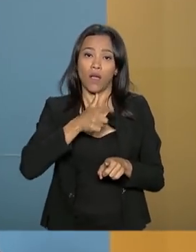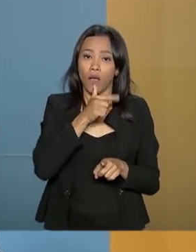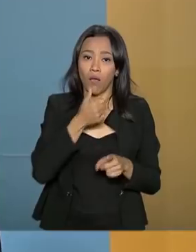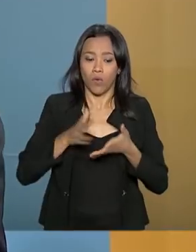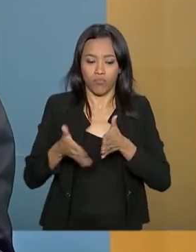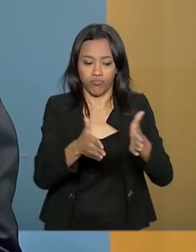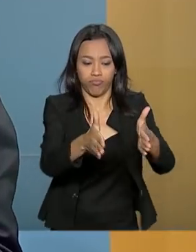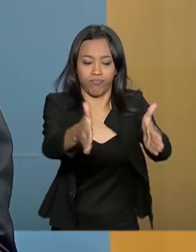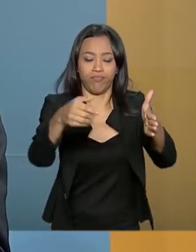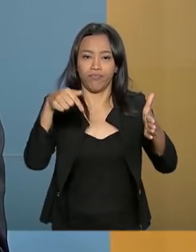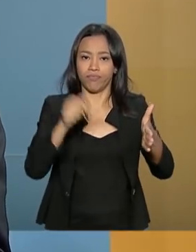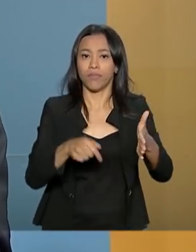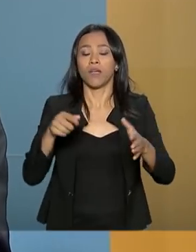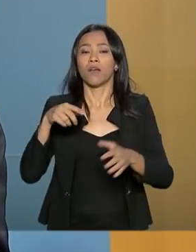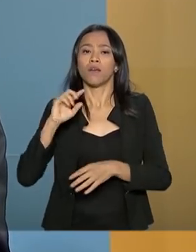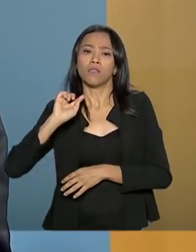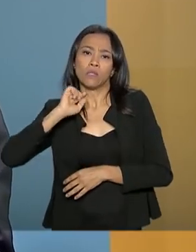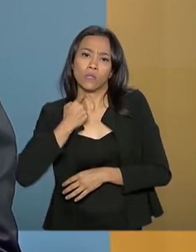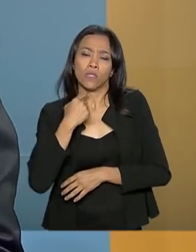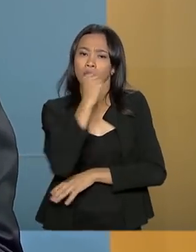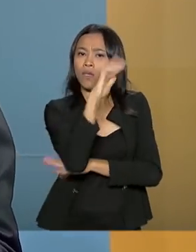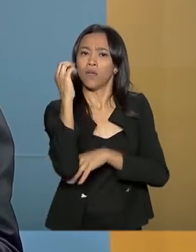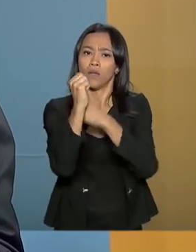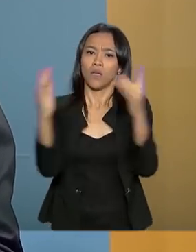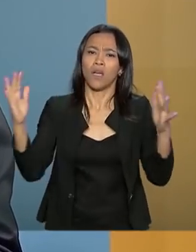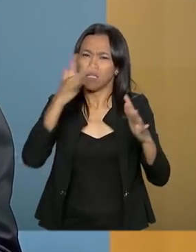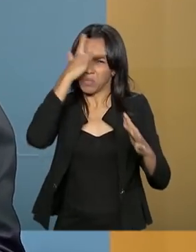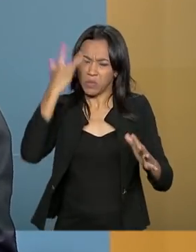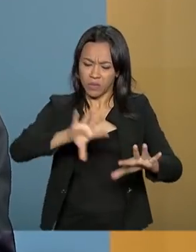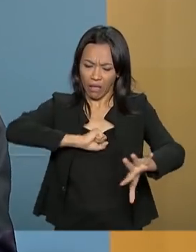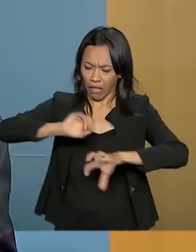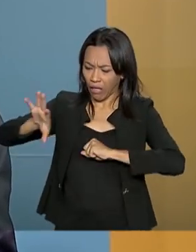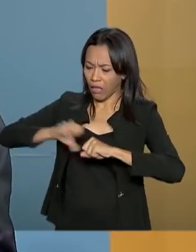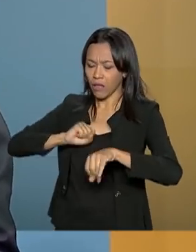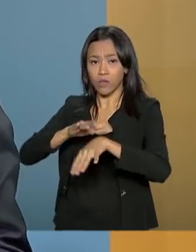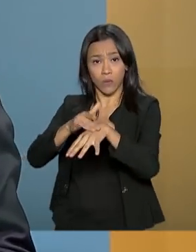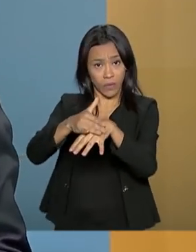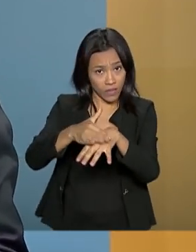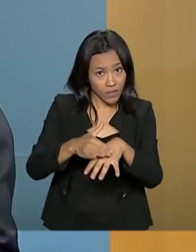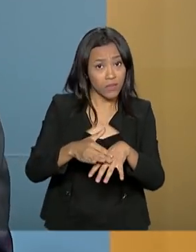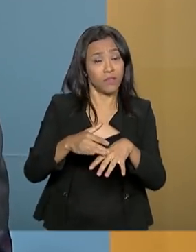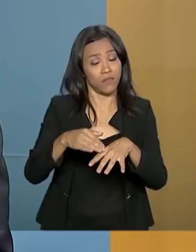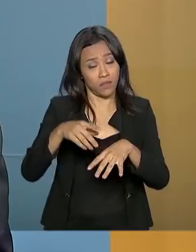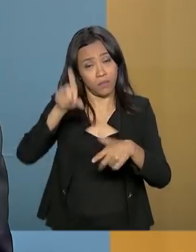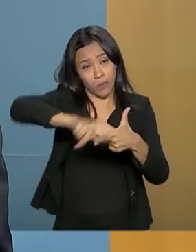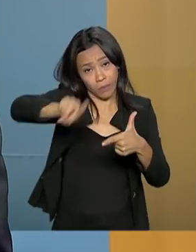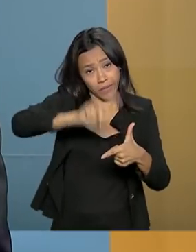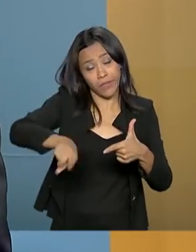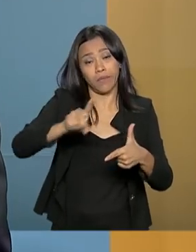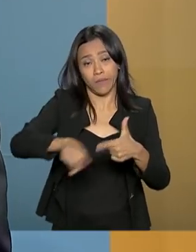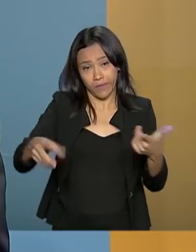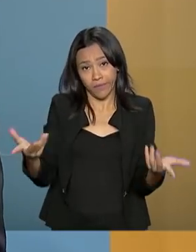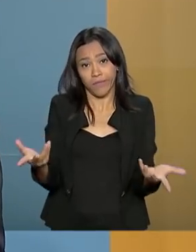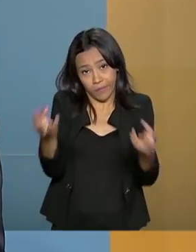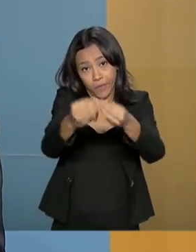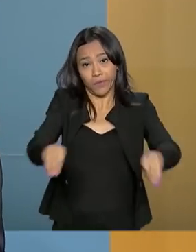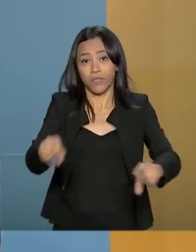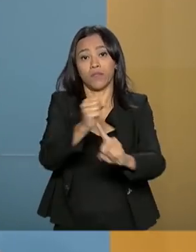contaminam a fauna, contaminam as pessoas, trazem problemas gravíssimos para a nossa sociedade.